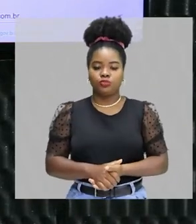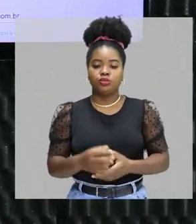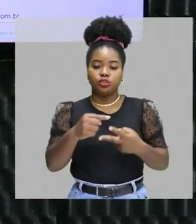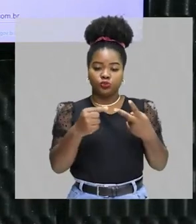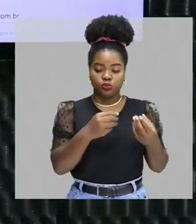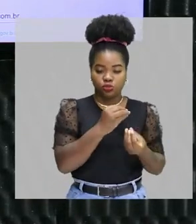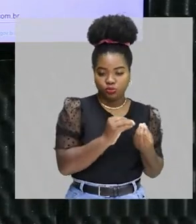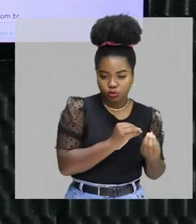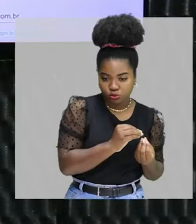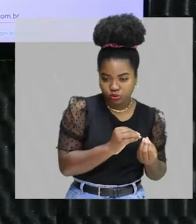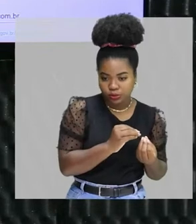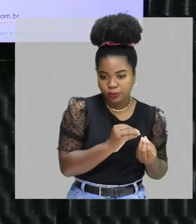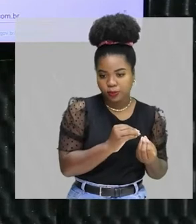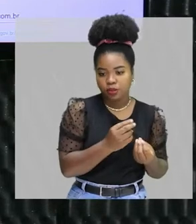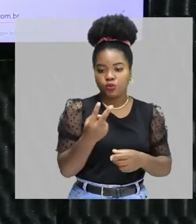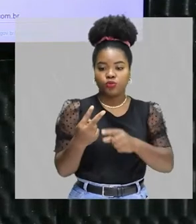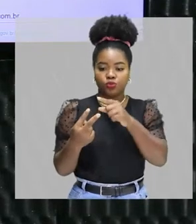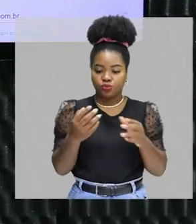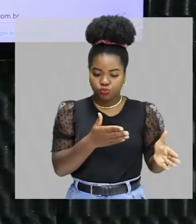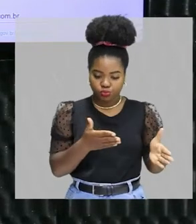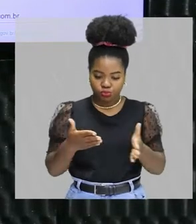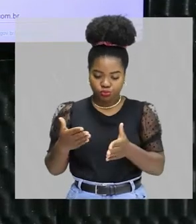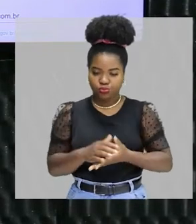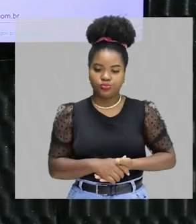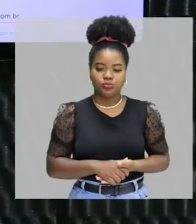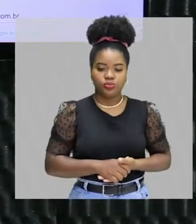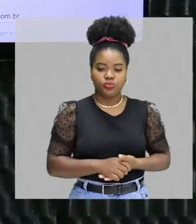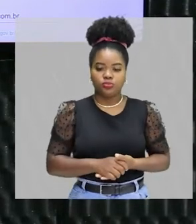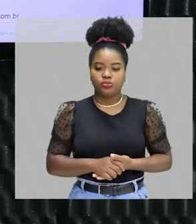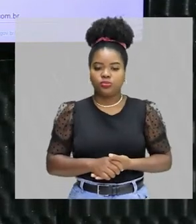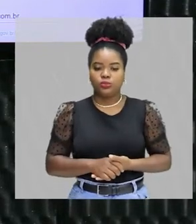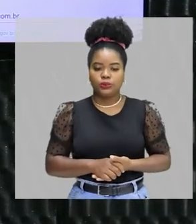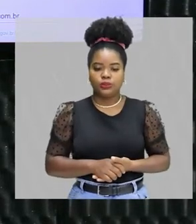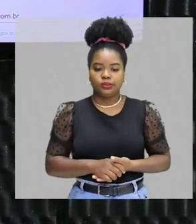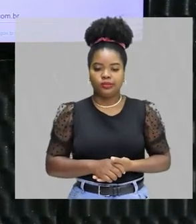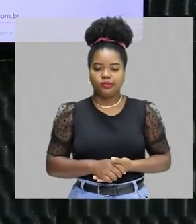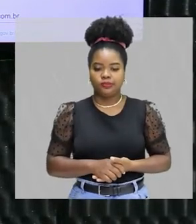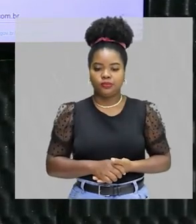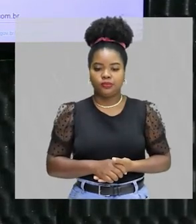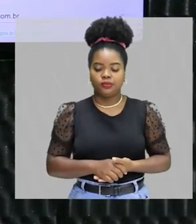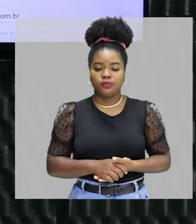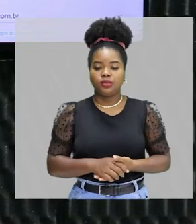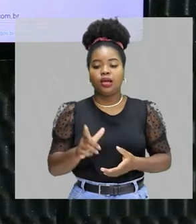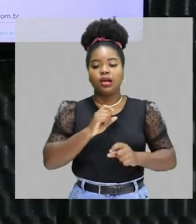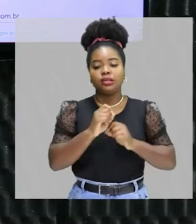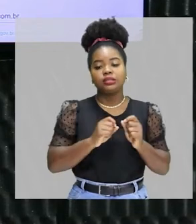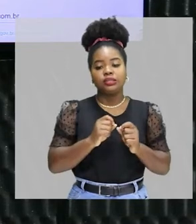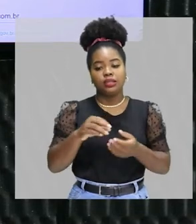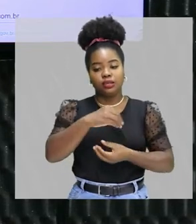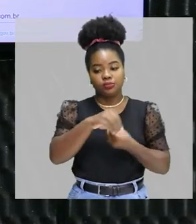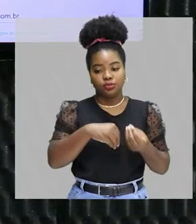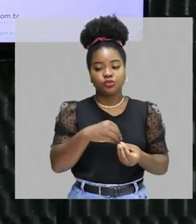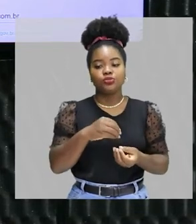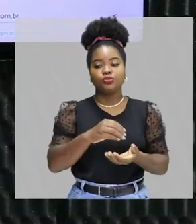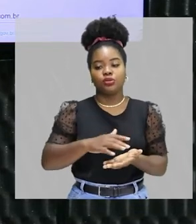substâncias. Serão duas fases. E a fase de cima, a substância que vai ficar na parte de